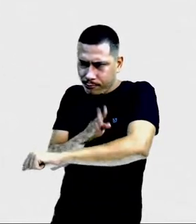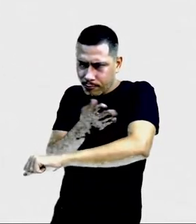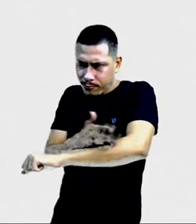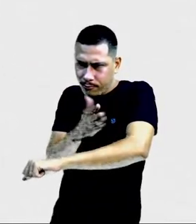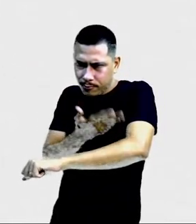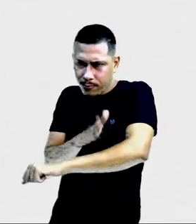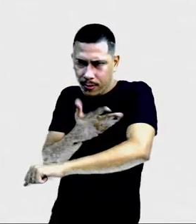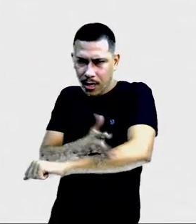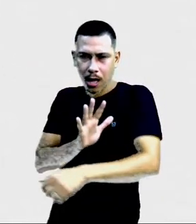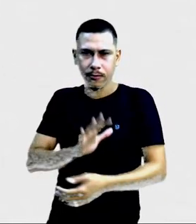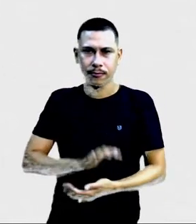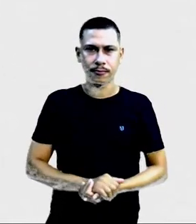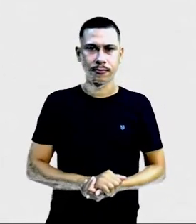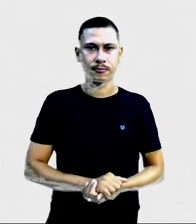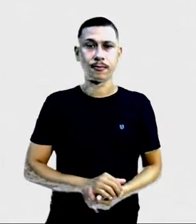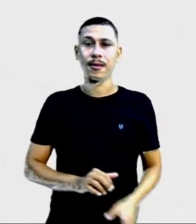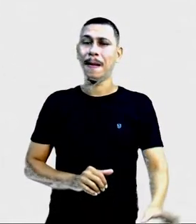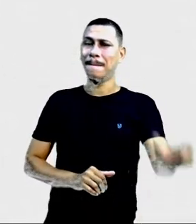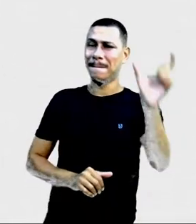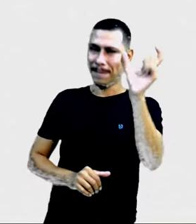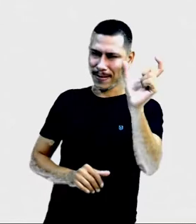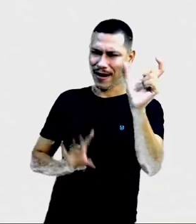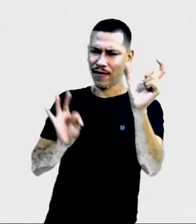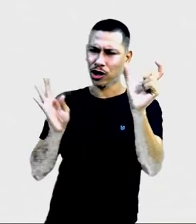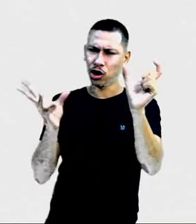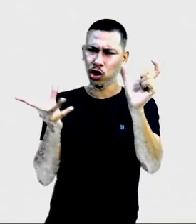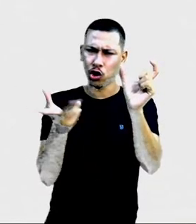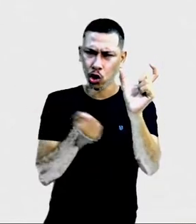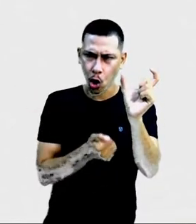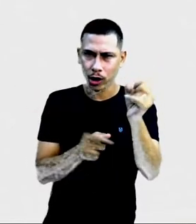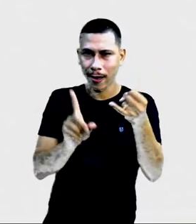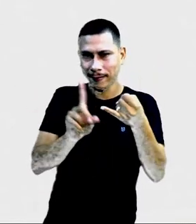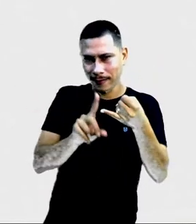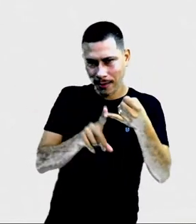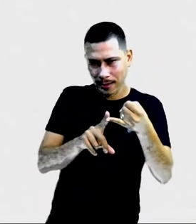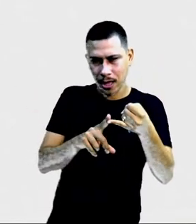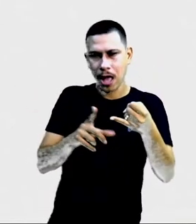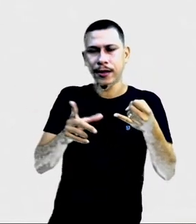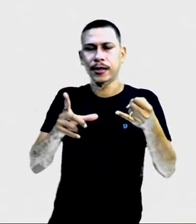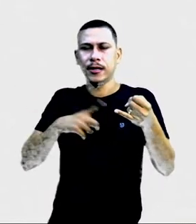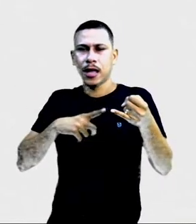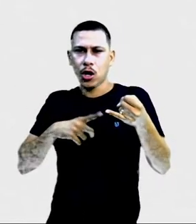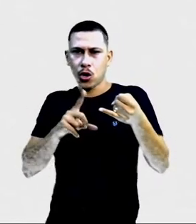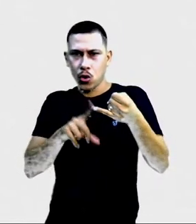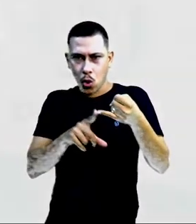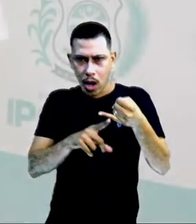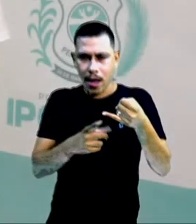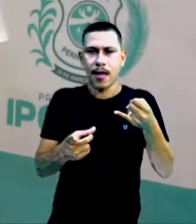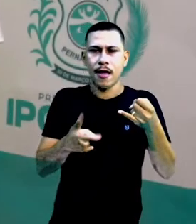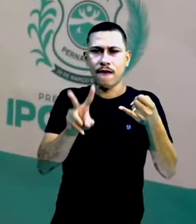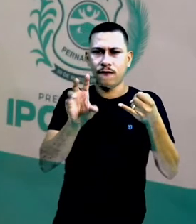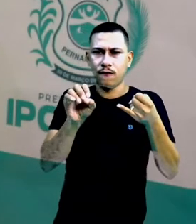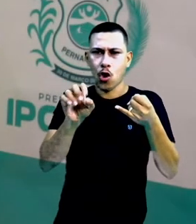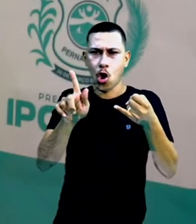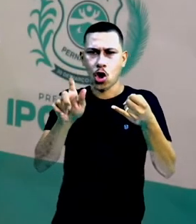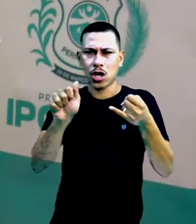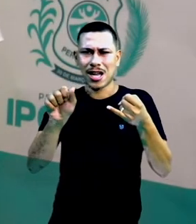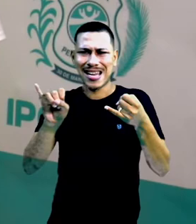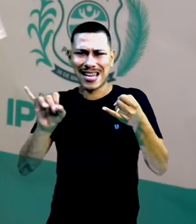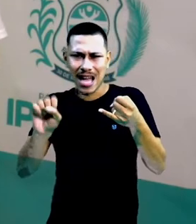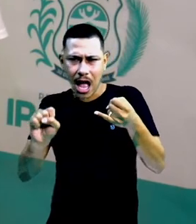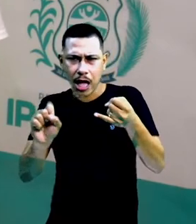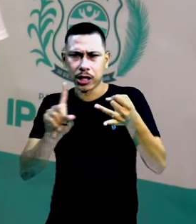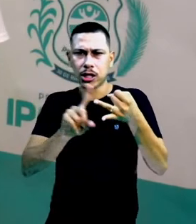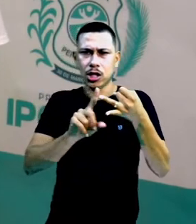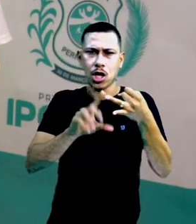Toda palavra nós sabemos que ela é composta de vogais, consoantes e elas também